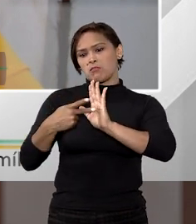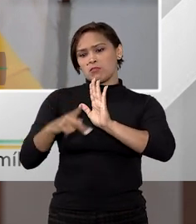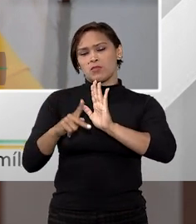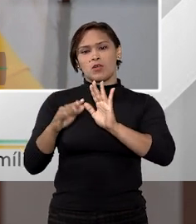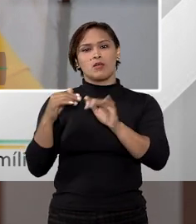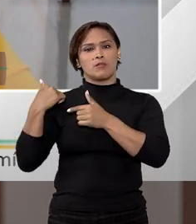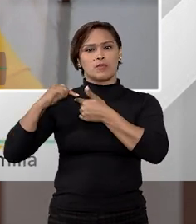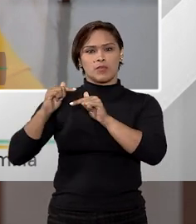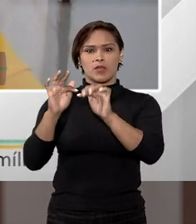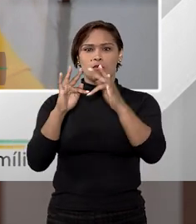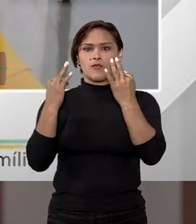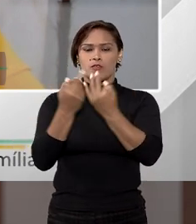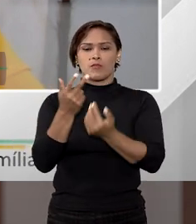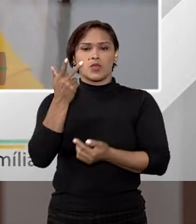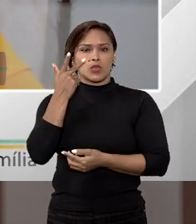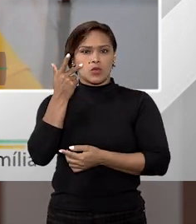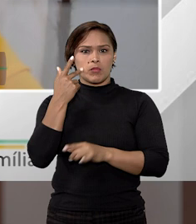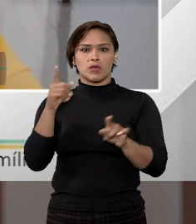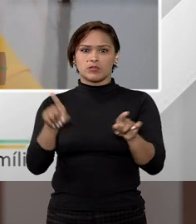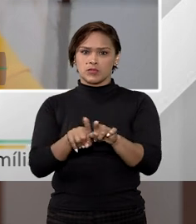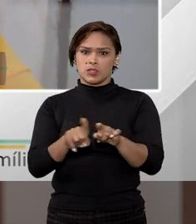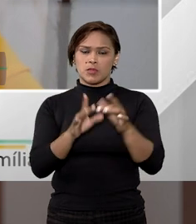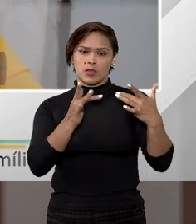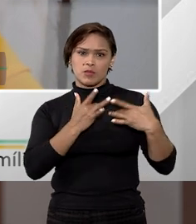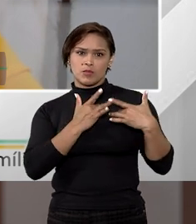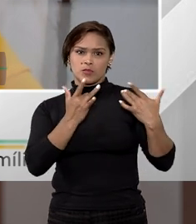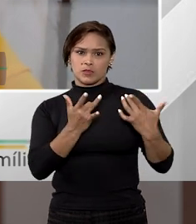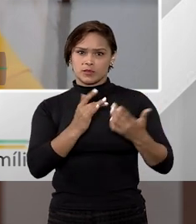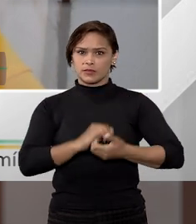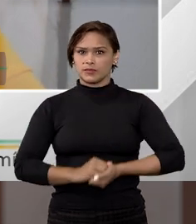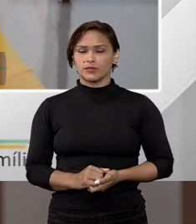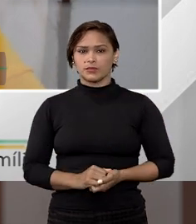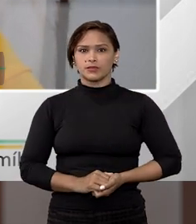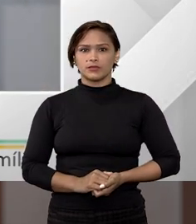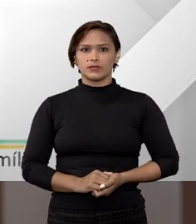relação ao bem de família convencional, também conhecido como voluntário.